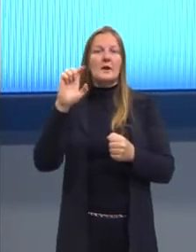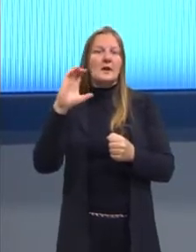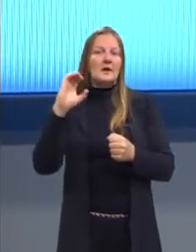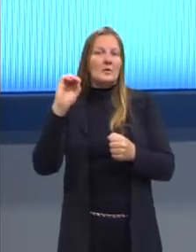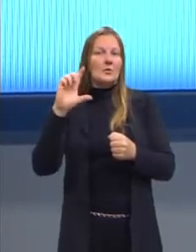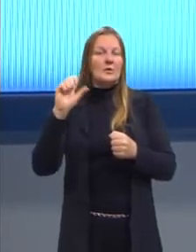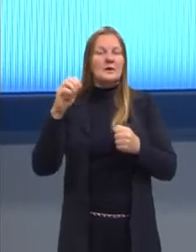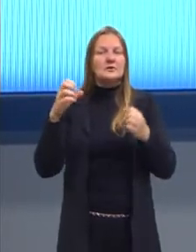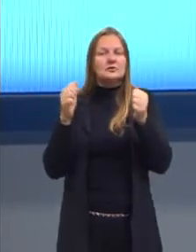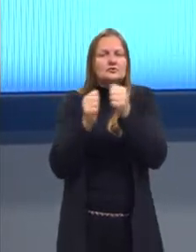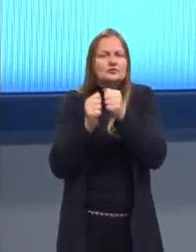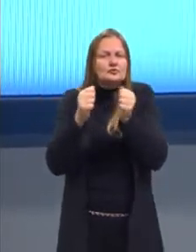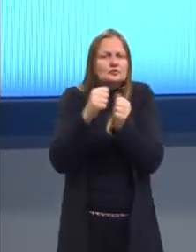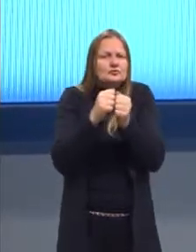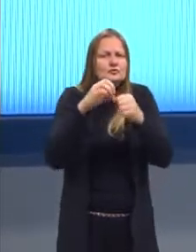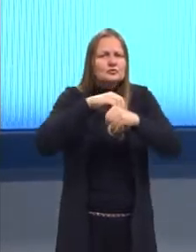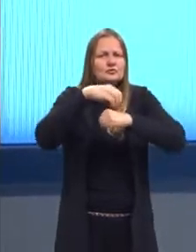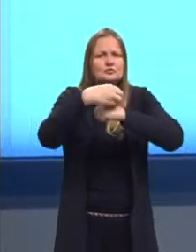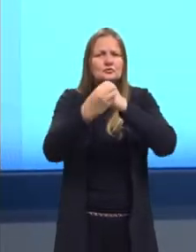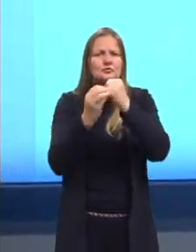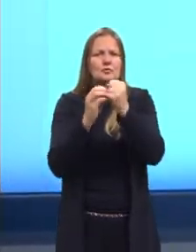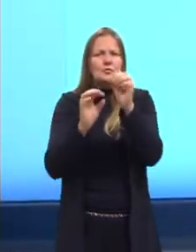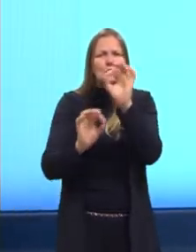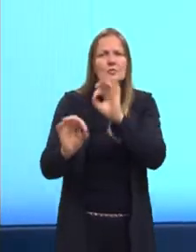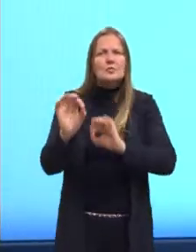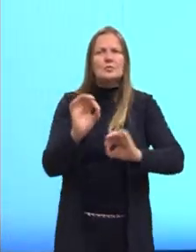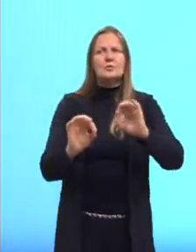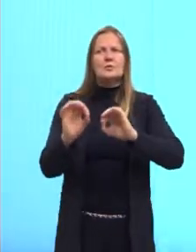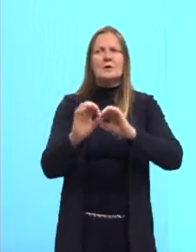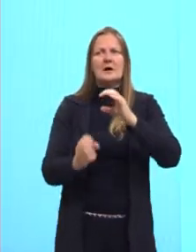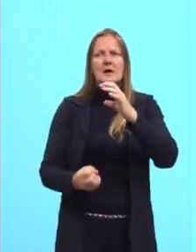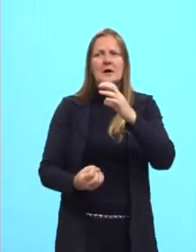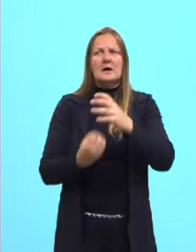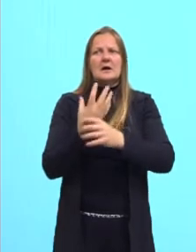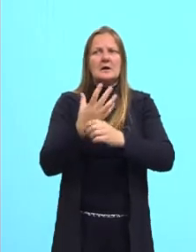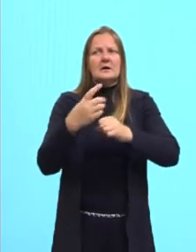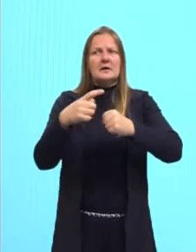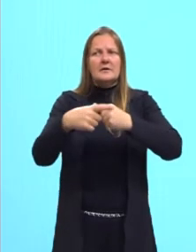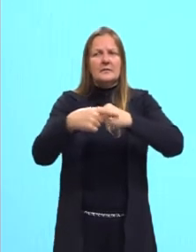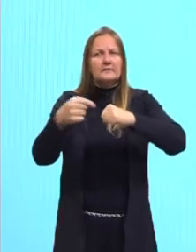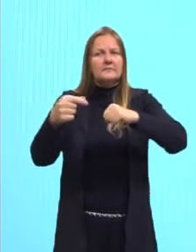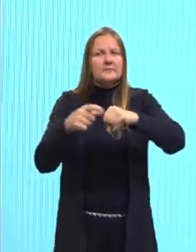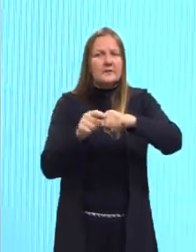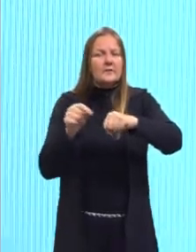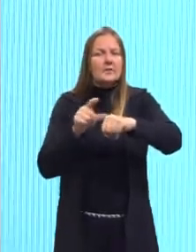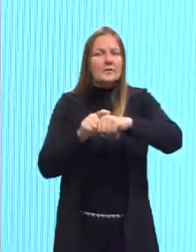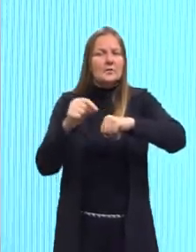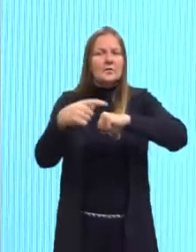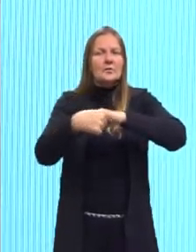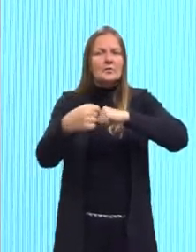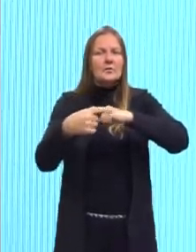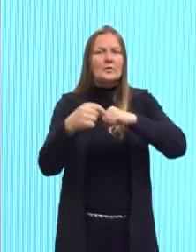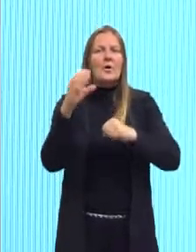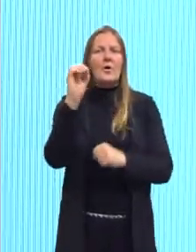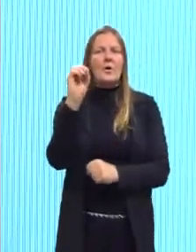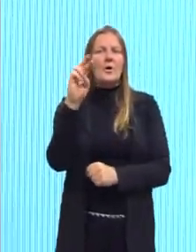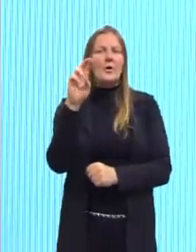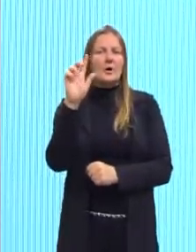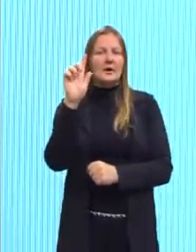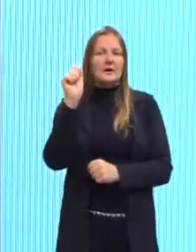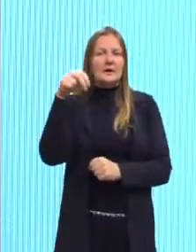Moléculas unidas, né? Organizadamente, podem formar, então, organelas. Aqui, então,